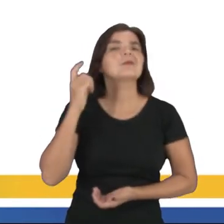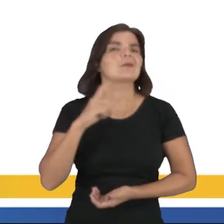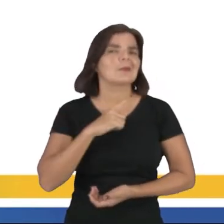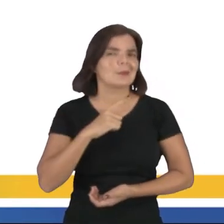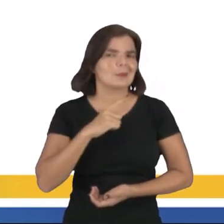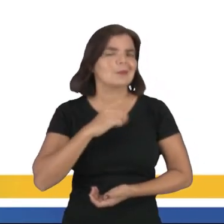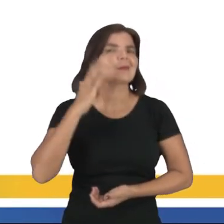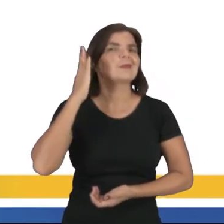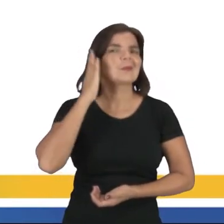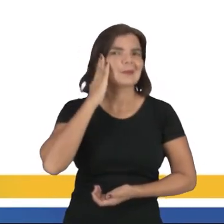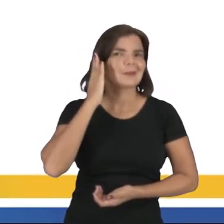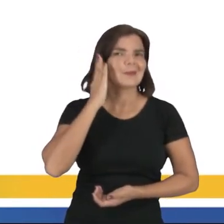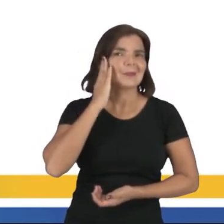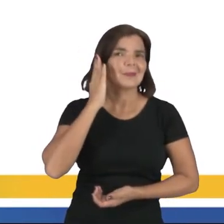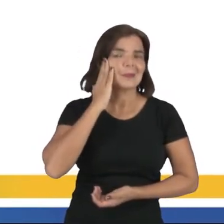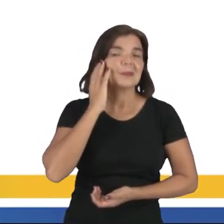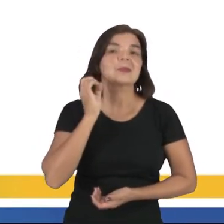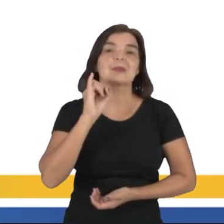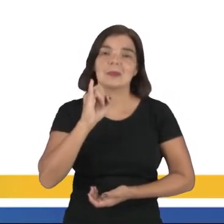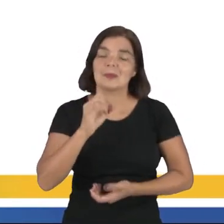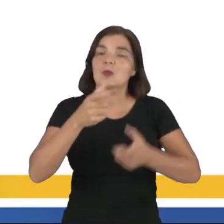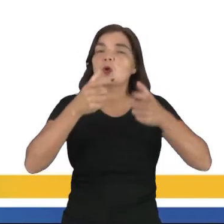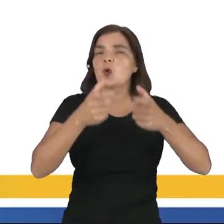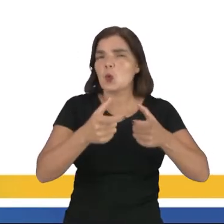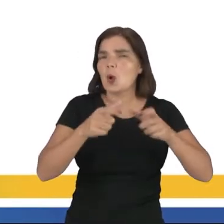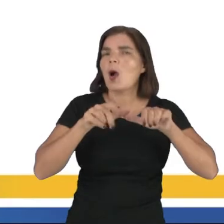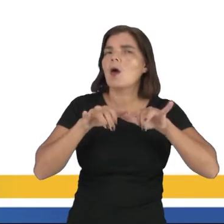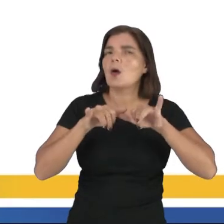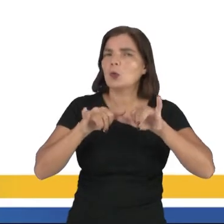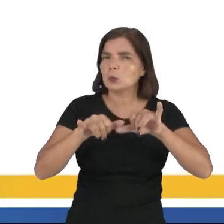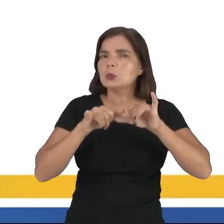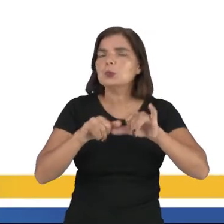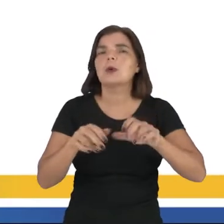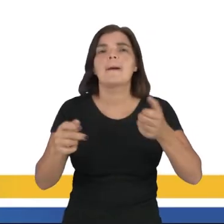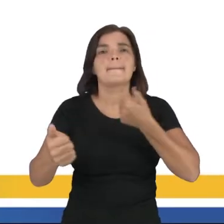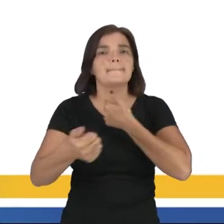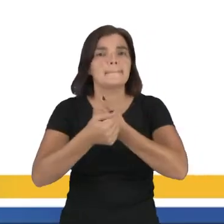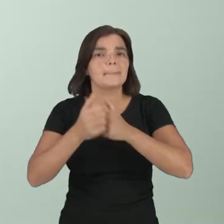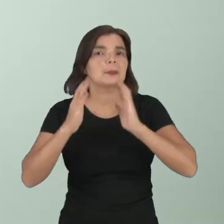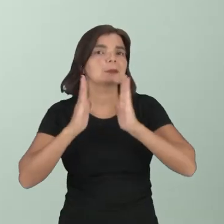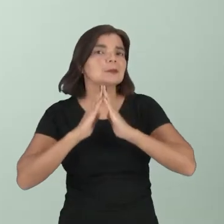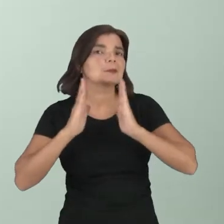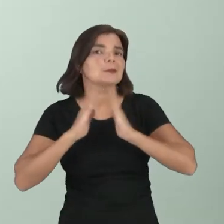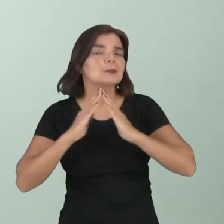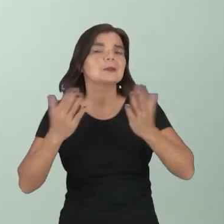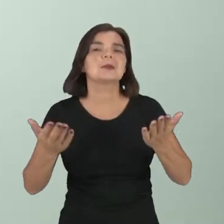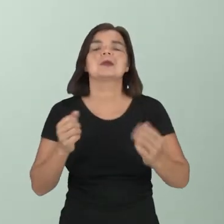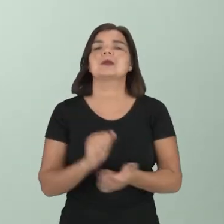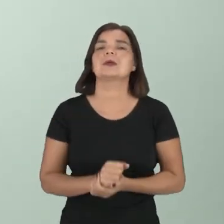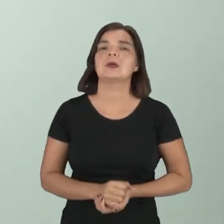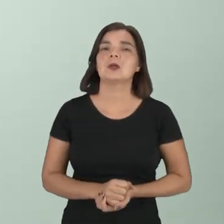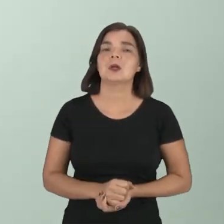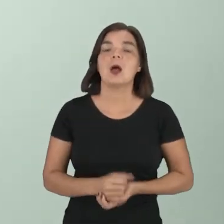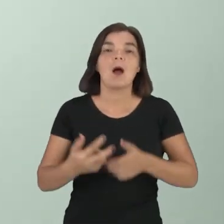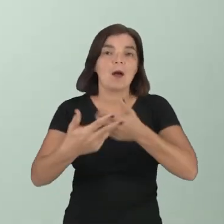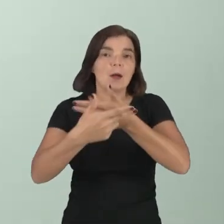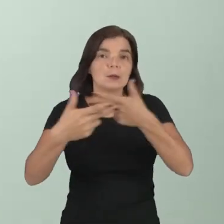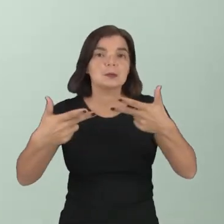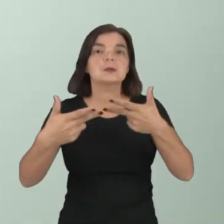têm o entendimento de que nas mercearias, nos comércios perto da sua casa, os